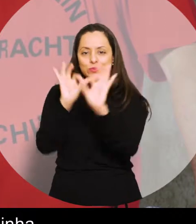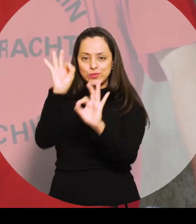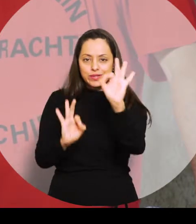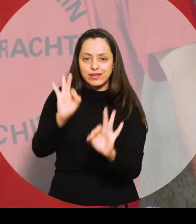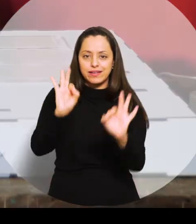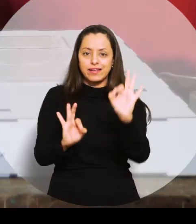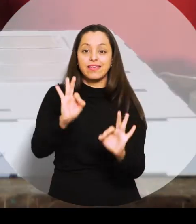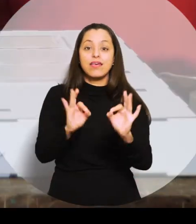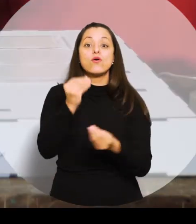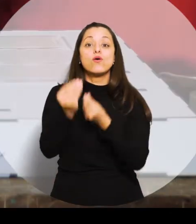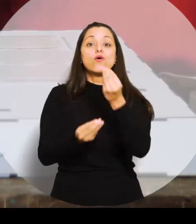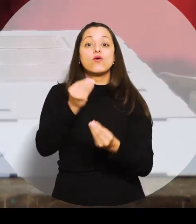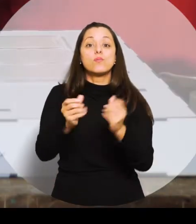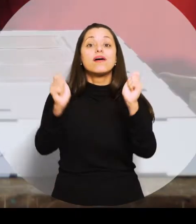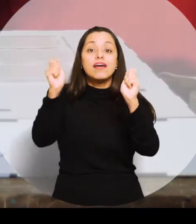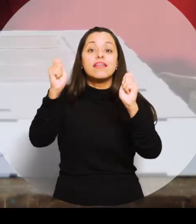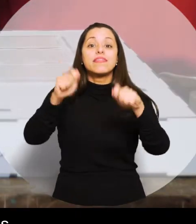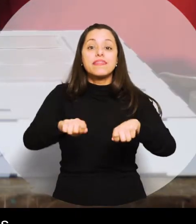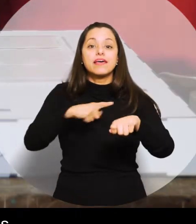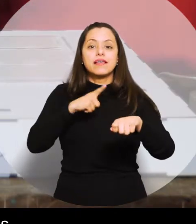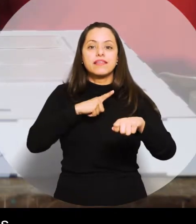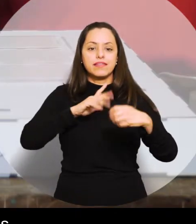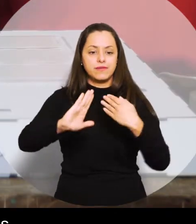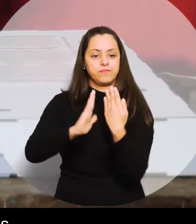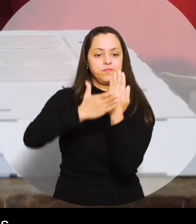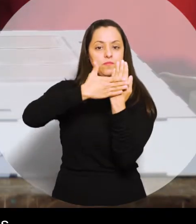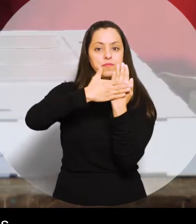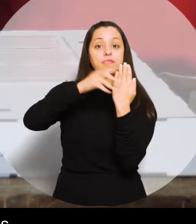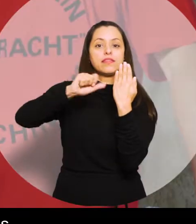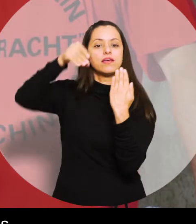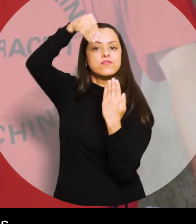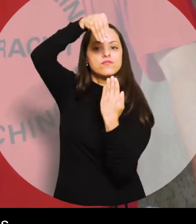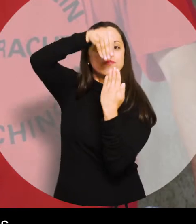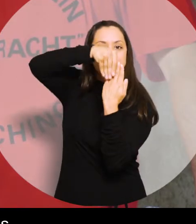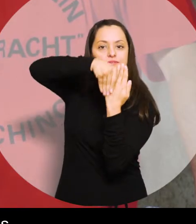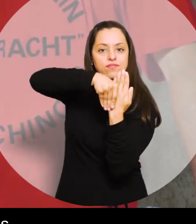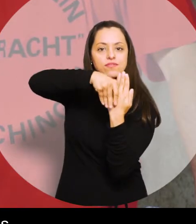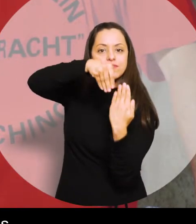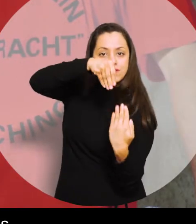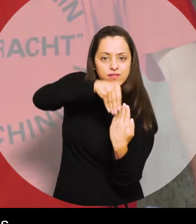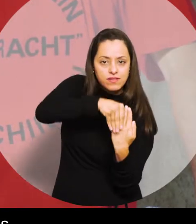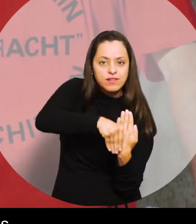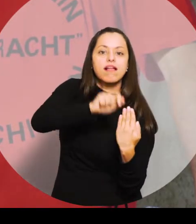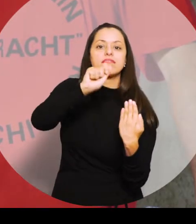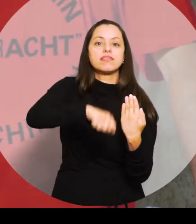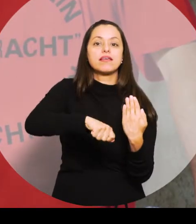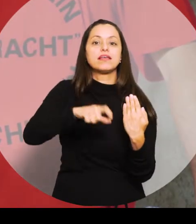plaquinha vire como se fosse um envelope. Então o que a gente vai fazer é colar essas três partezinhas.